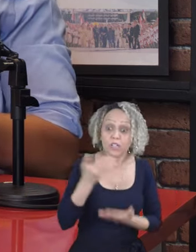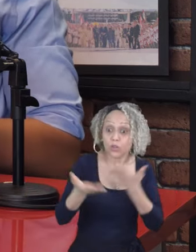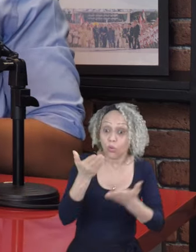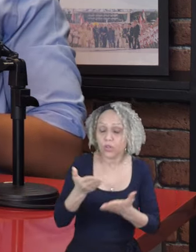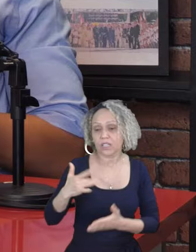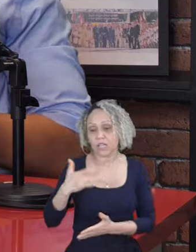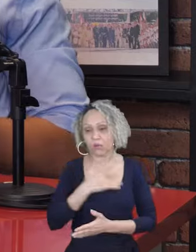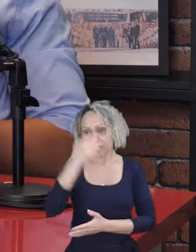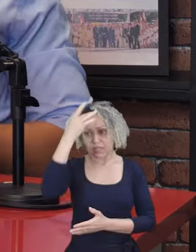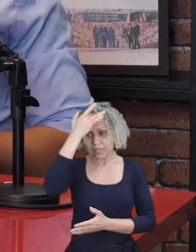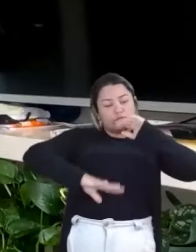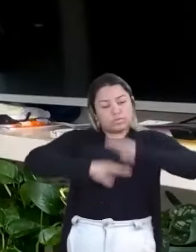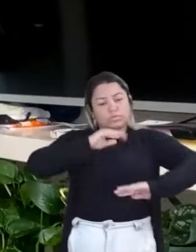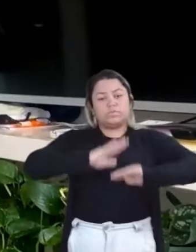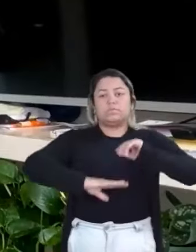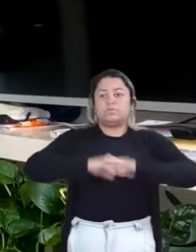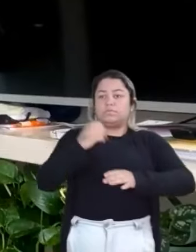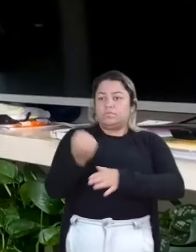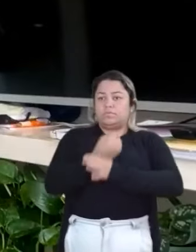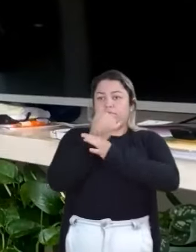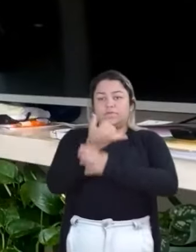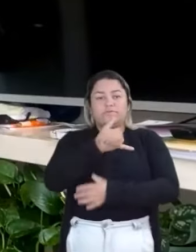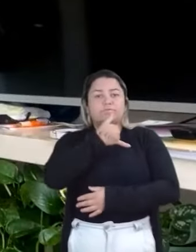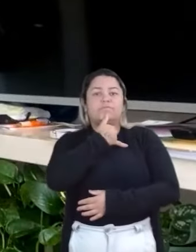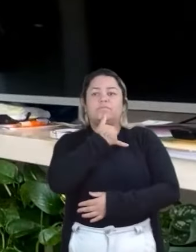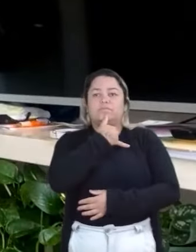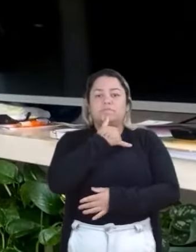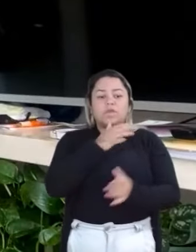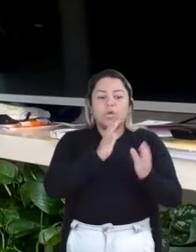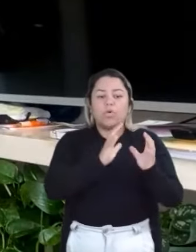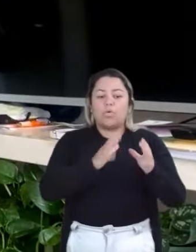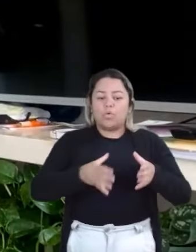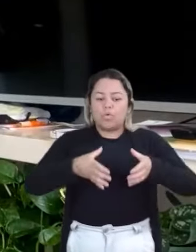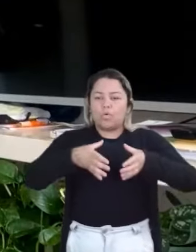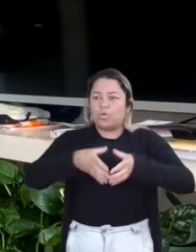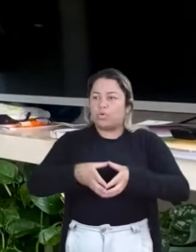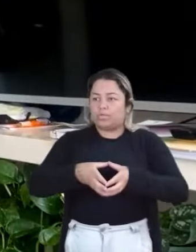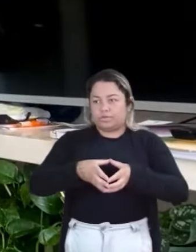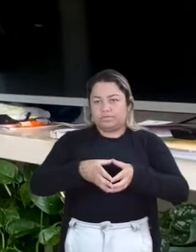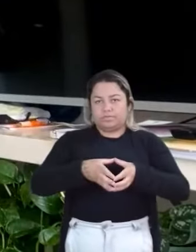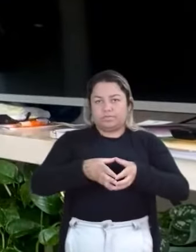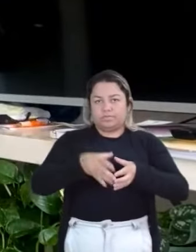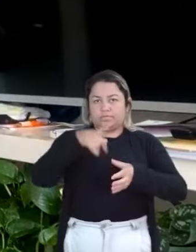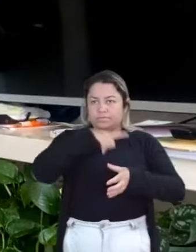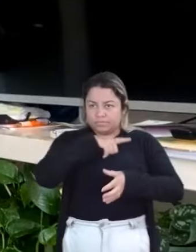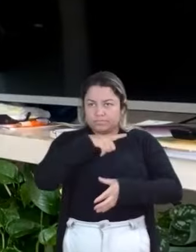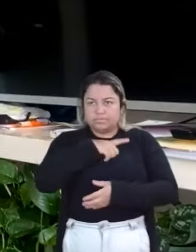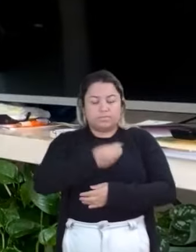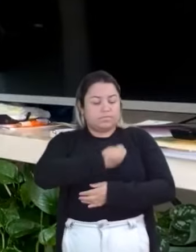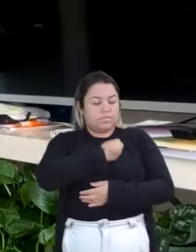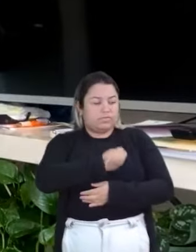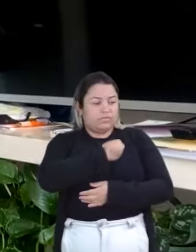saúde mental da categoria. Infelizmente, é uma categoria que tem vivenciado